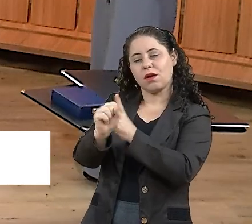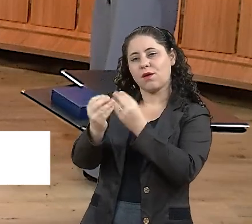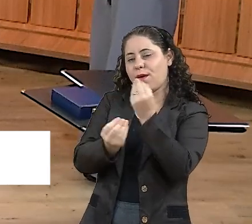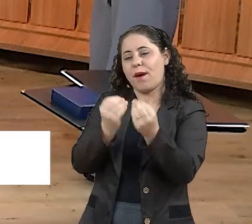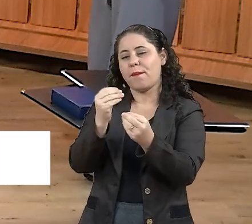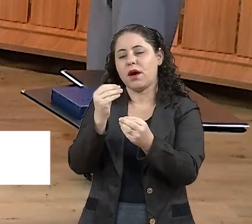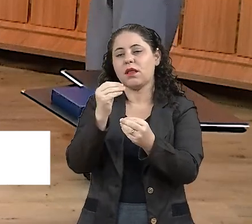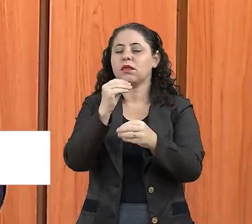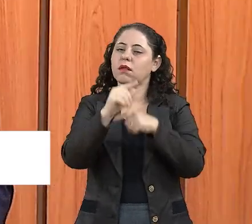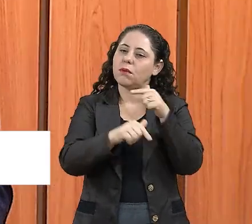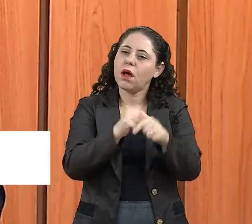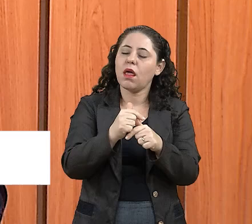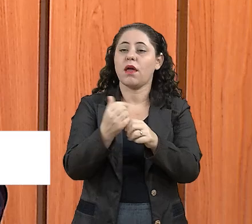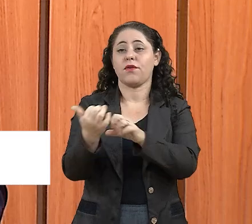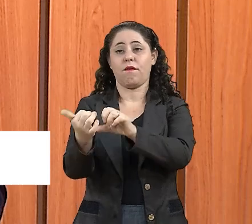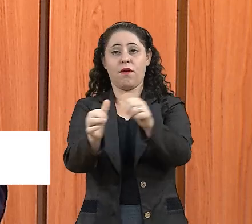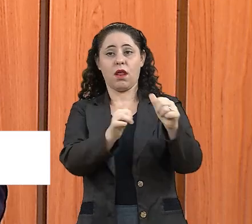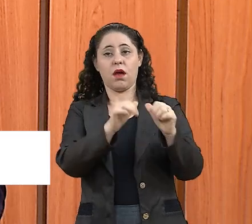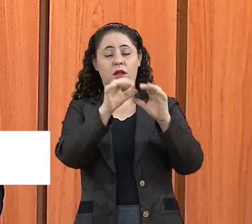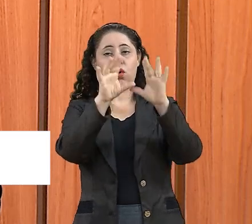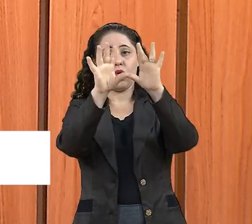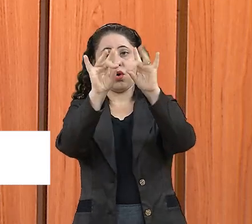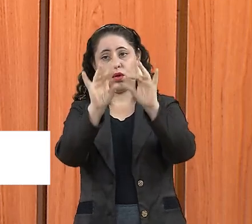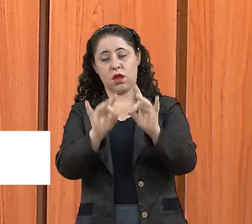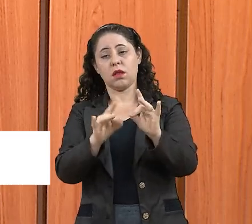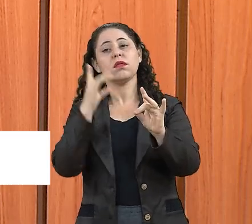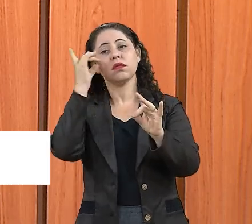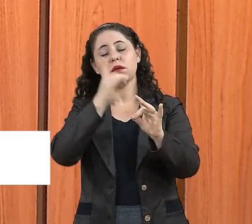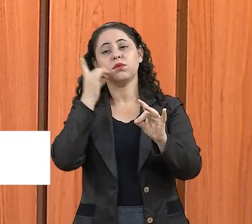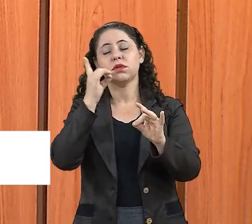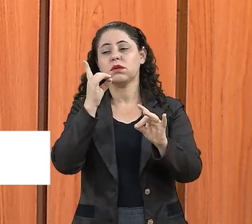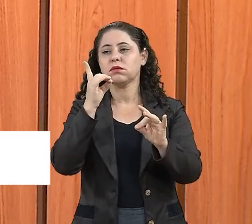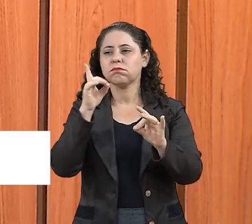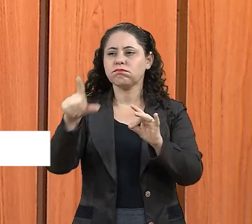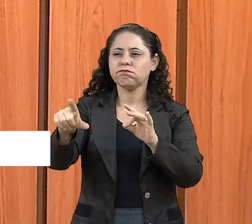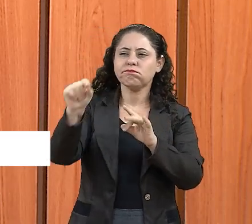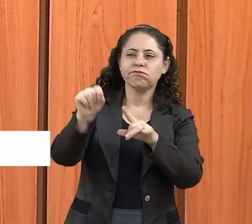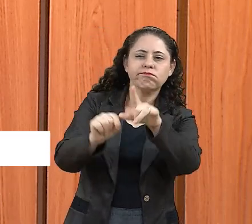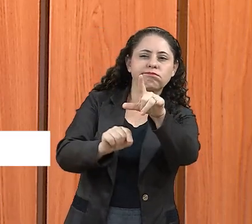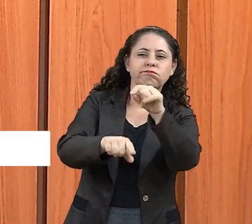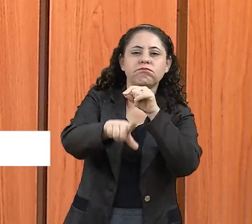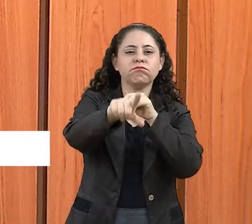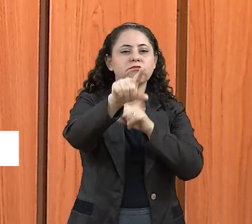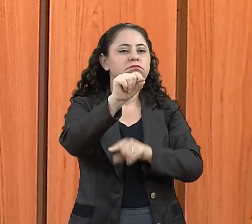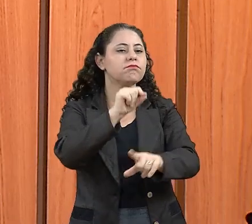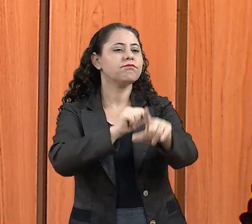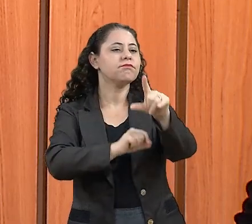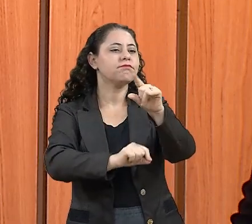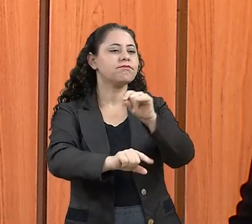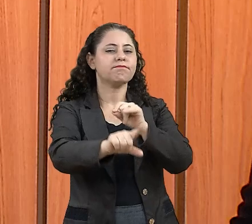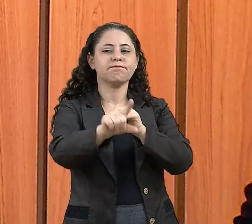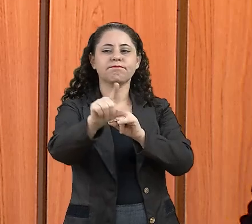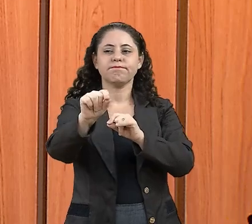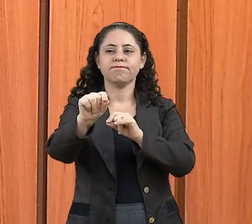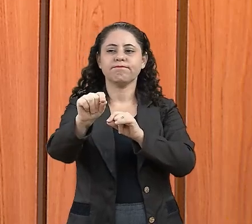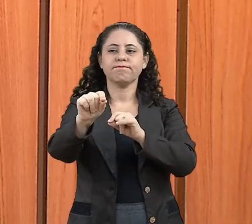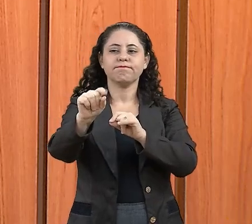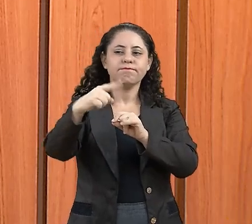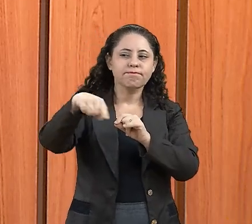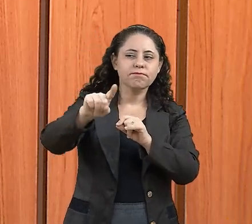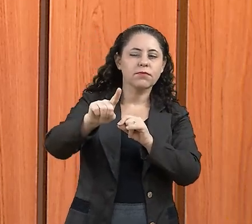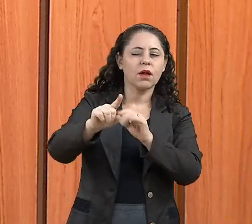E avaliando esse contexto, os deputados vão pensando as pessoas que eles entendem que vão ser também aqueles